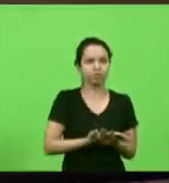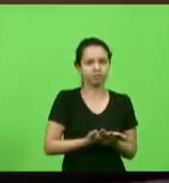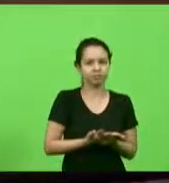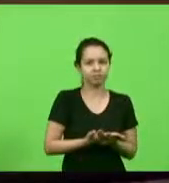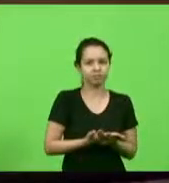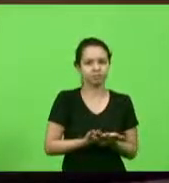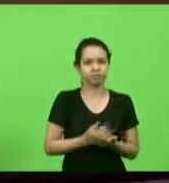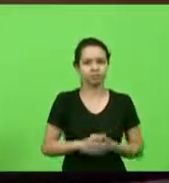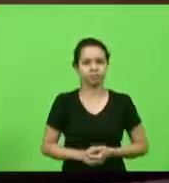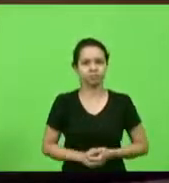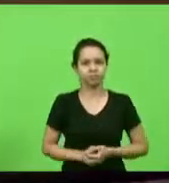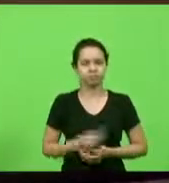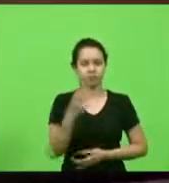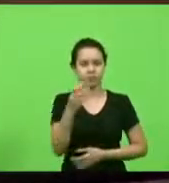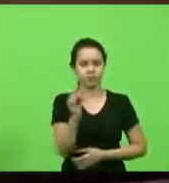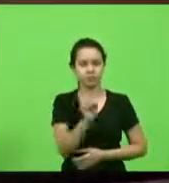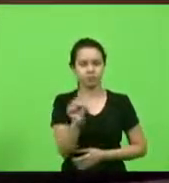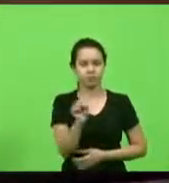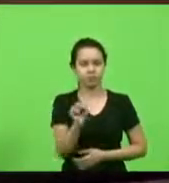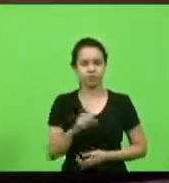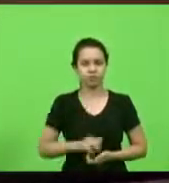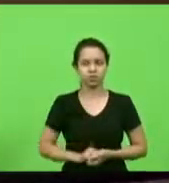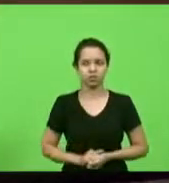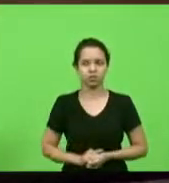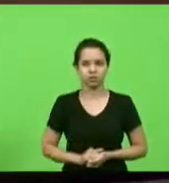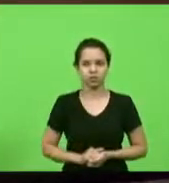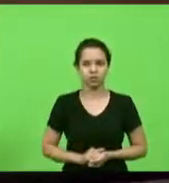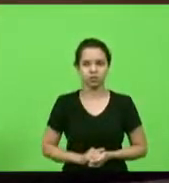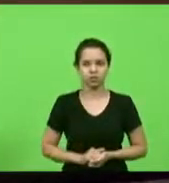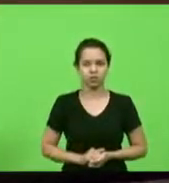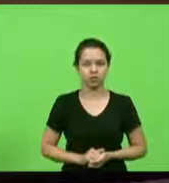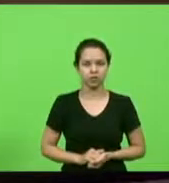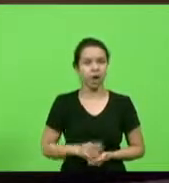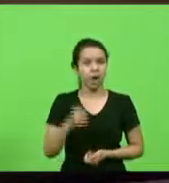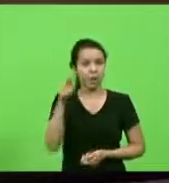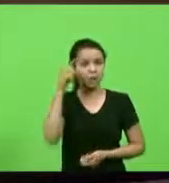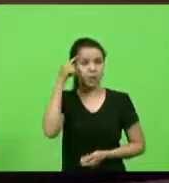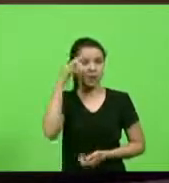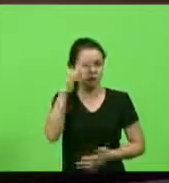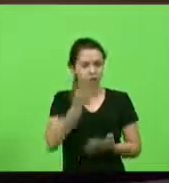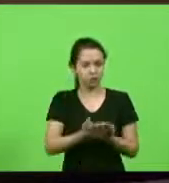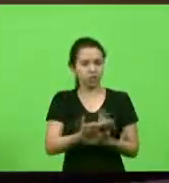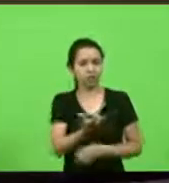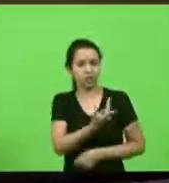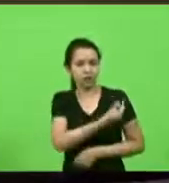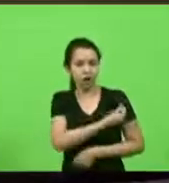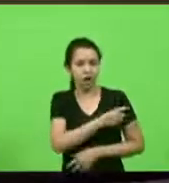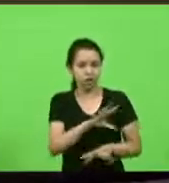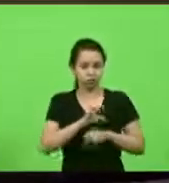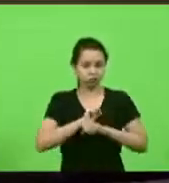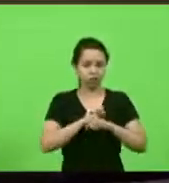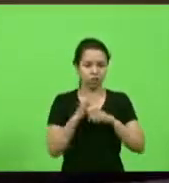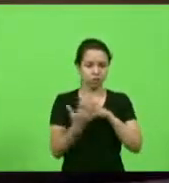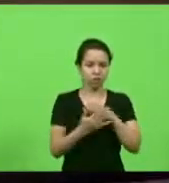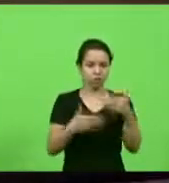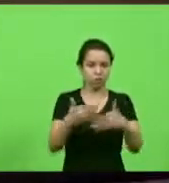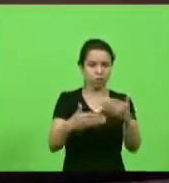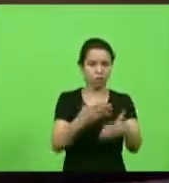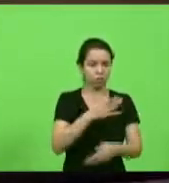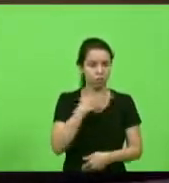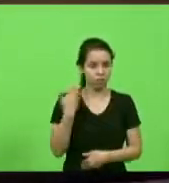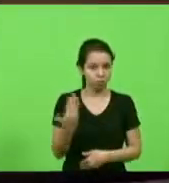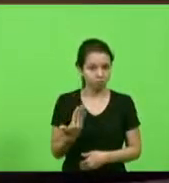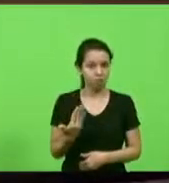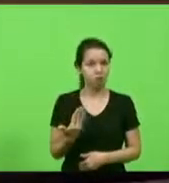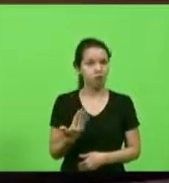mais 30 segundos que ela foi vacinada e sai dali acaba contraindo o vírus e morrendo para mim isso aí é uma